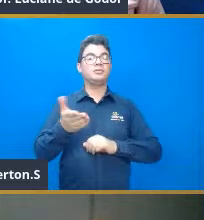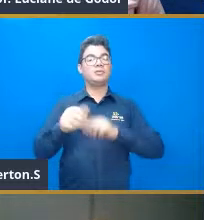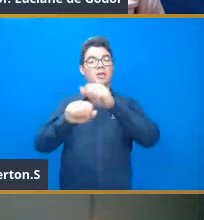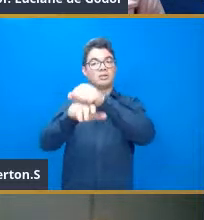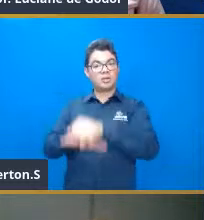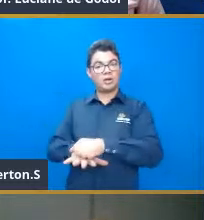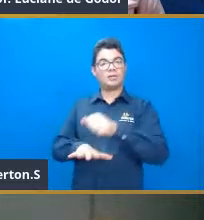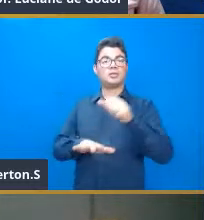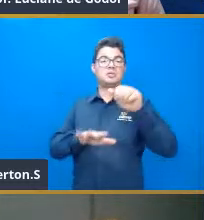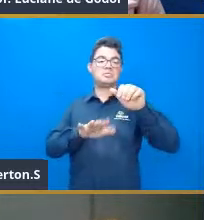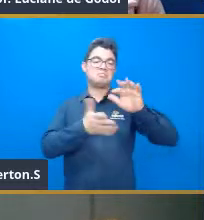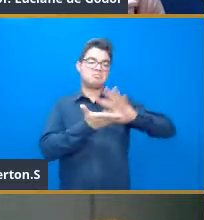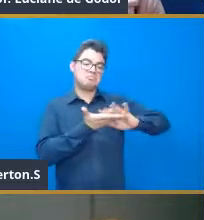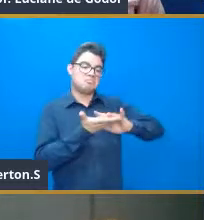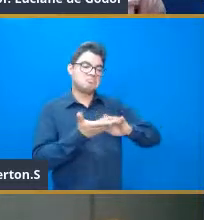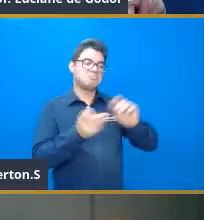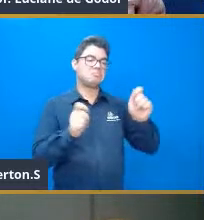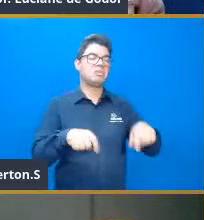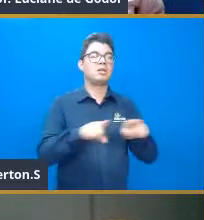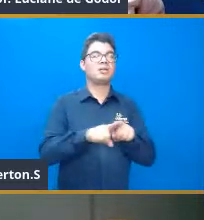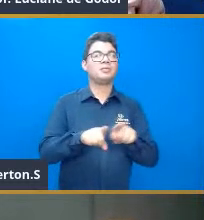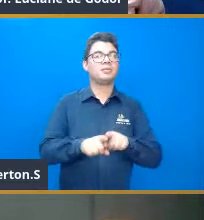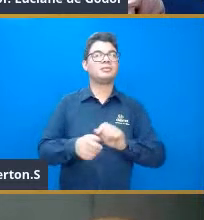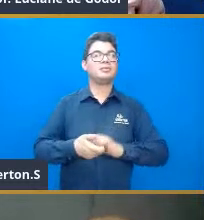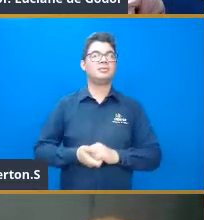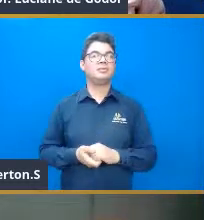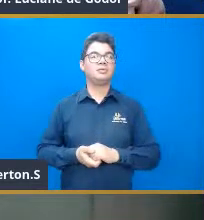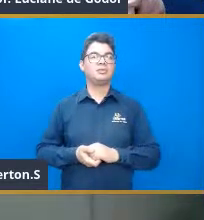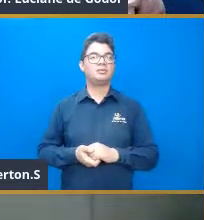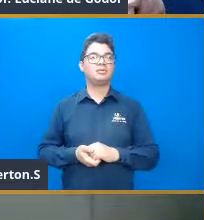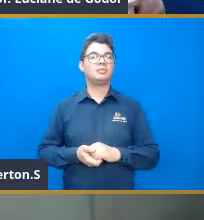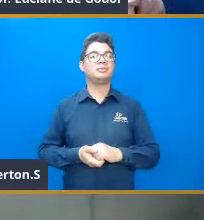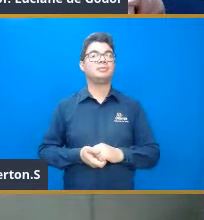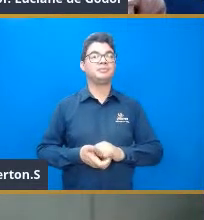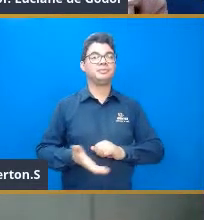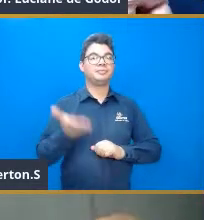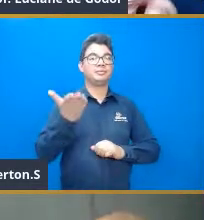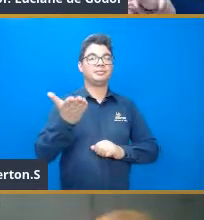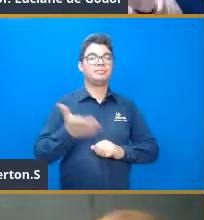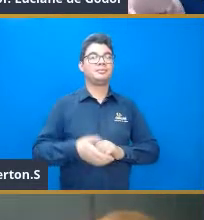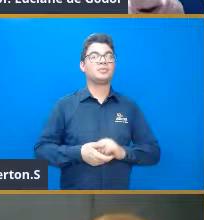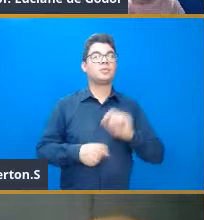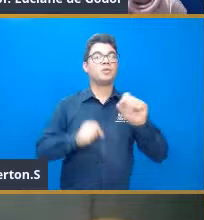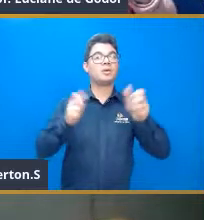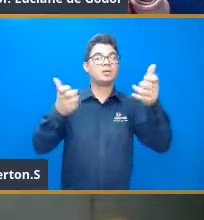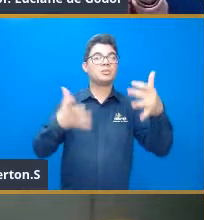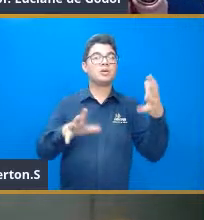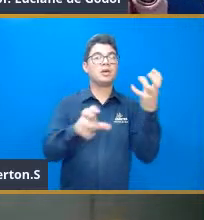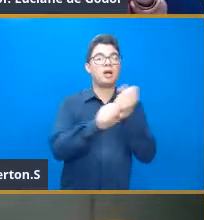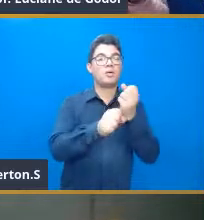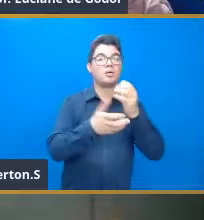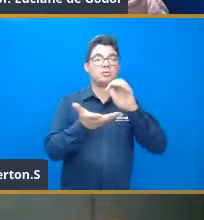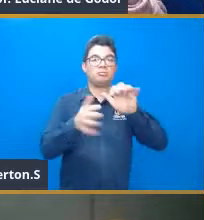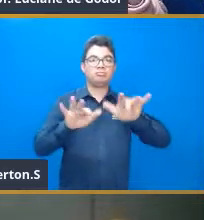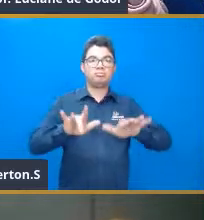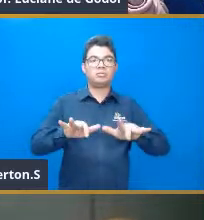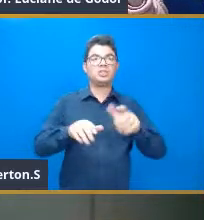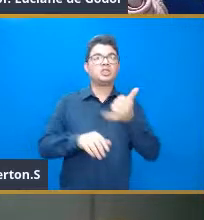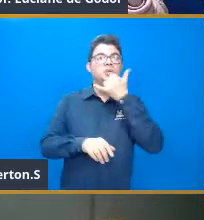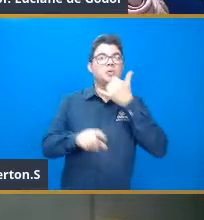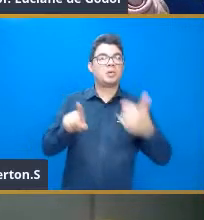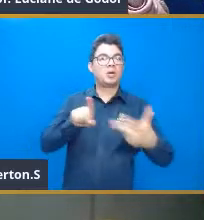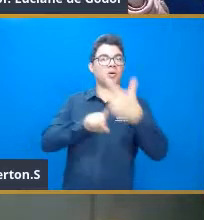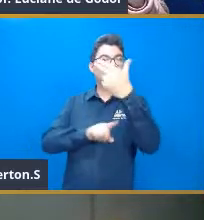fácil, e no caso, né, eu trouxe, influência, ah, você falou de cálculo na mão, agora eu vou puxar o gancho, desculpa te